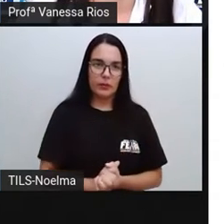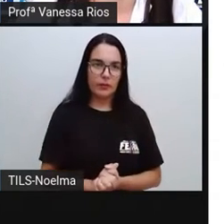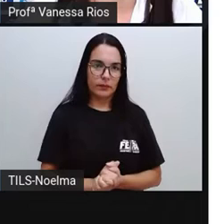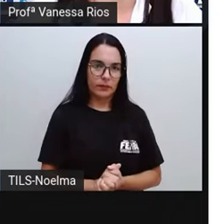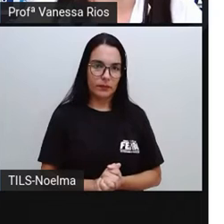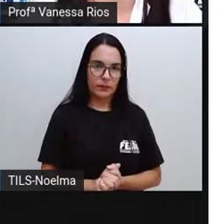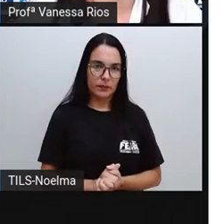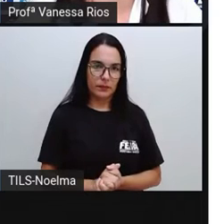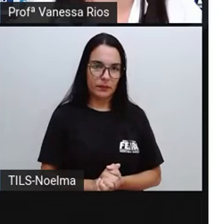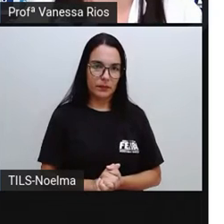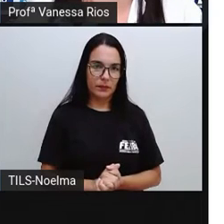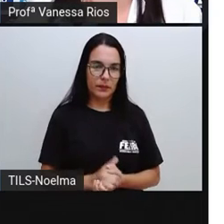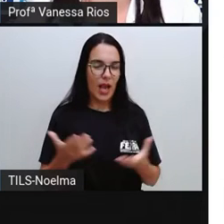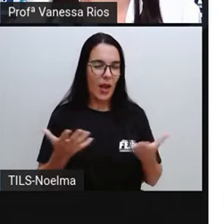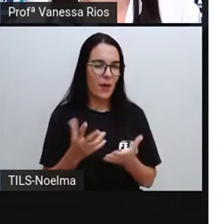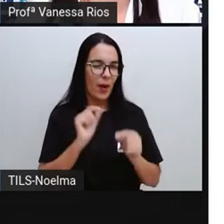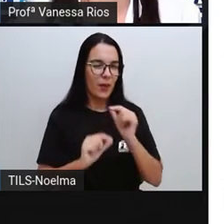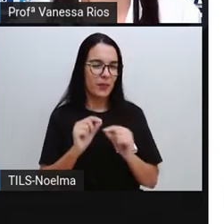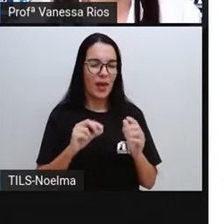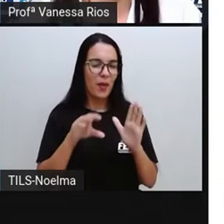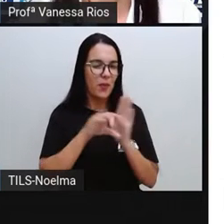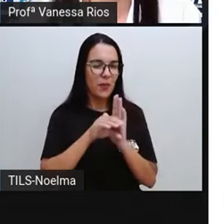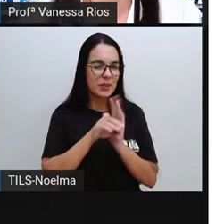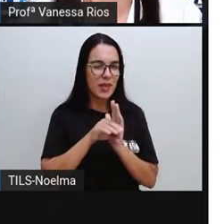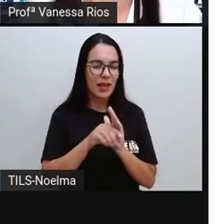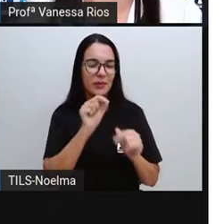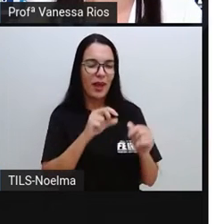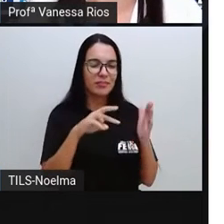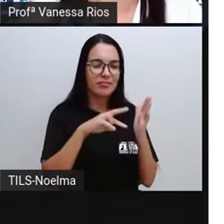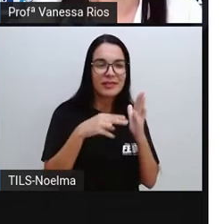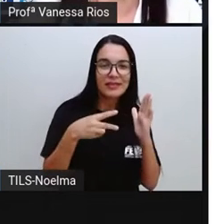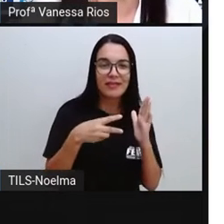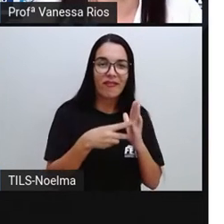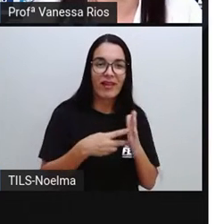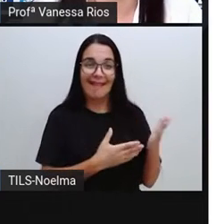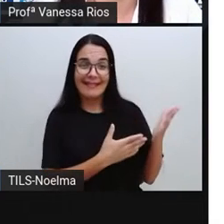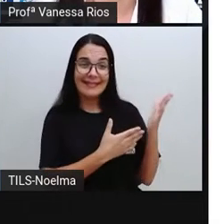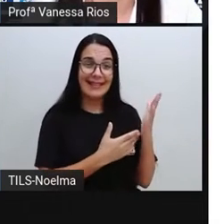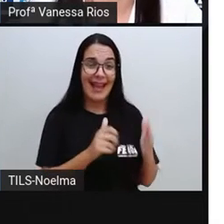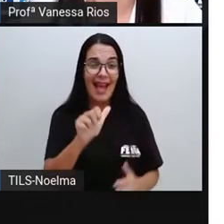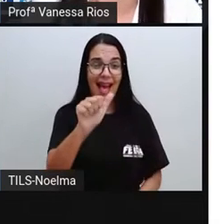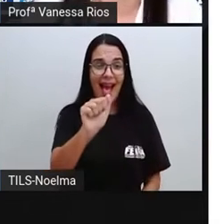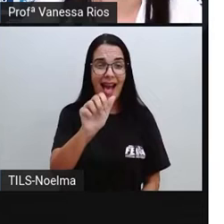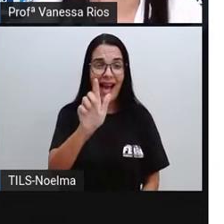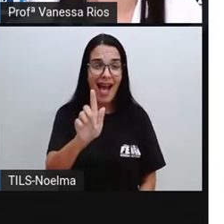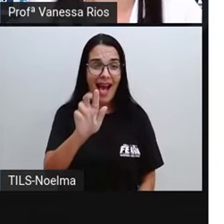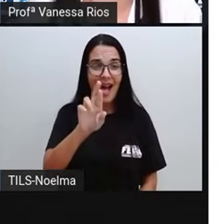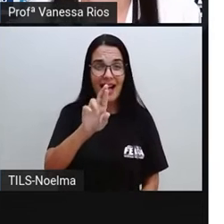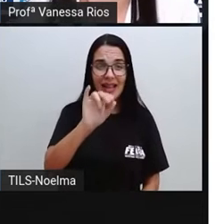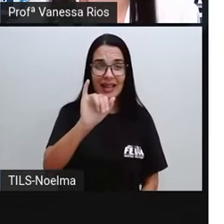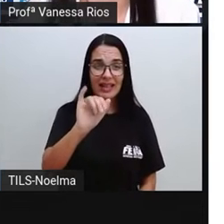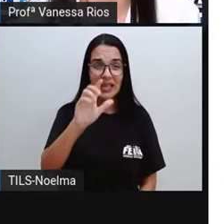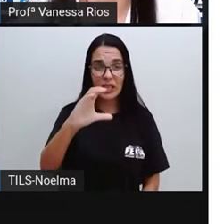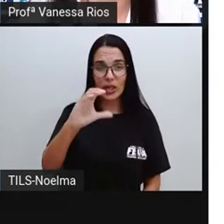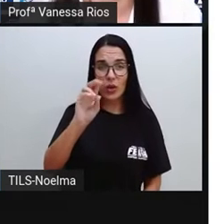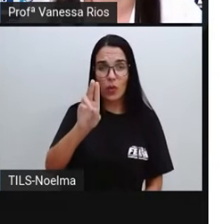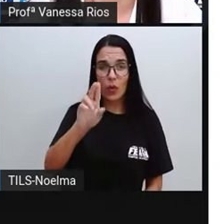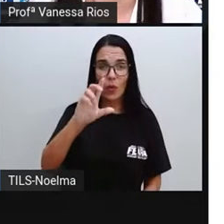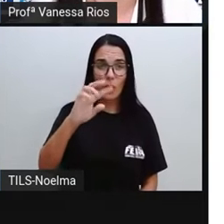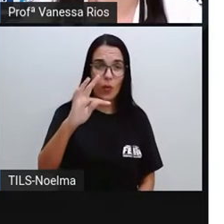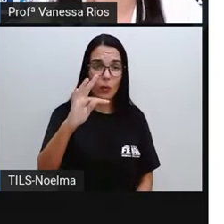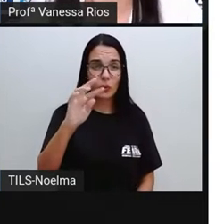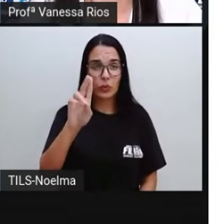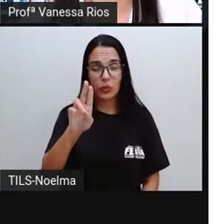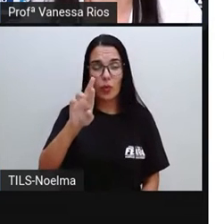E aí, definindo então alguns termos que nós trataremos nesta videoaula para entender sobre o início da agricultura,